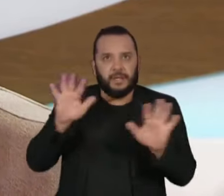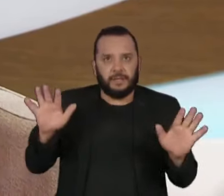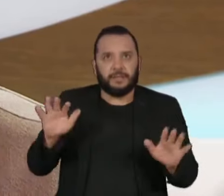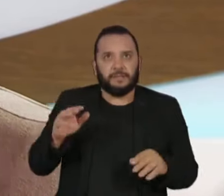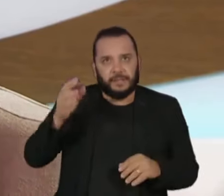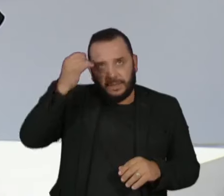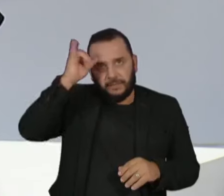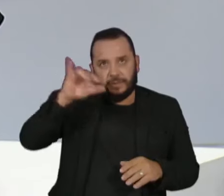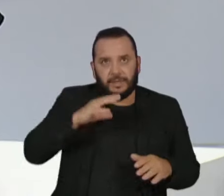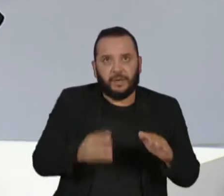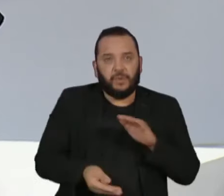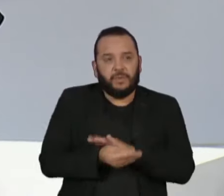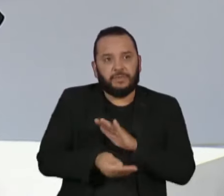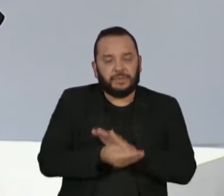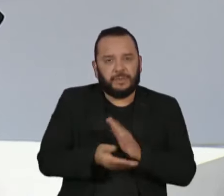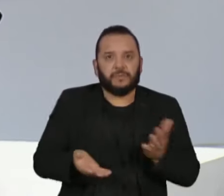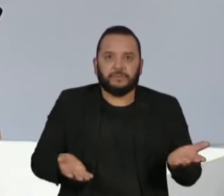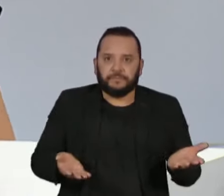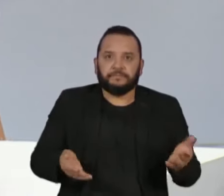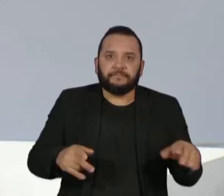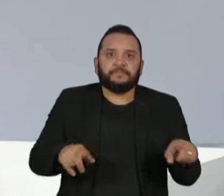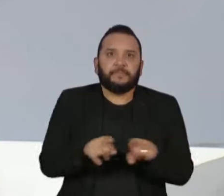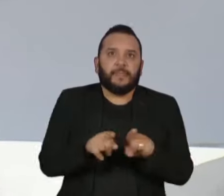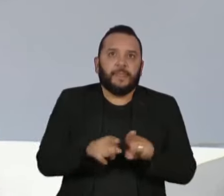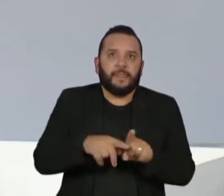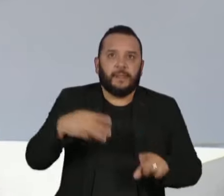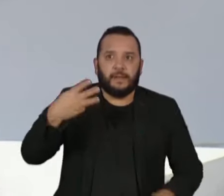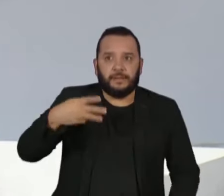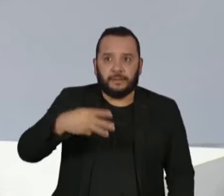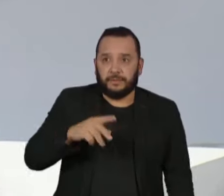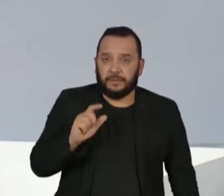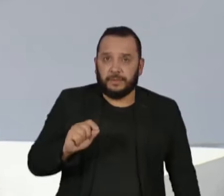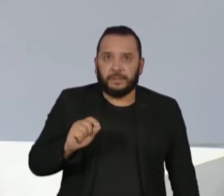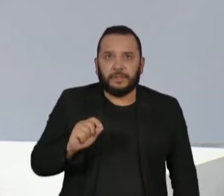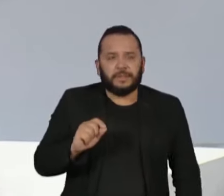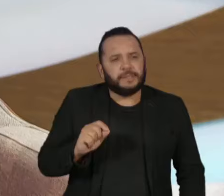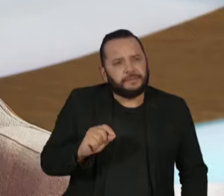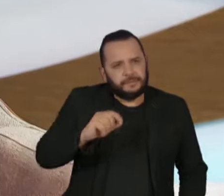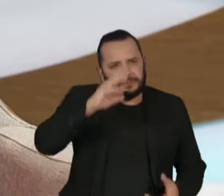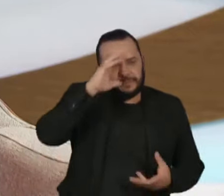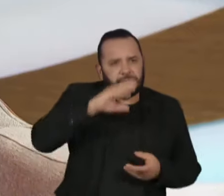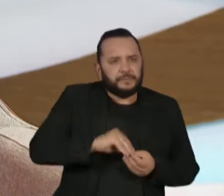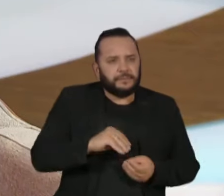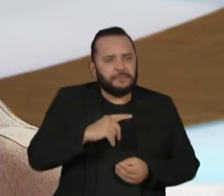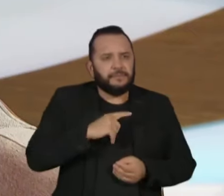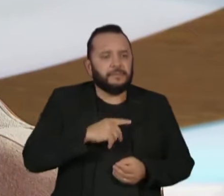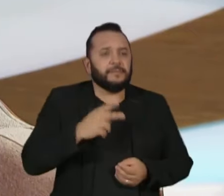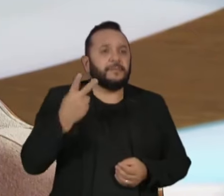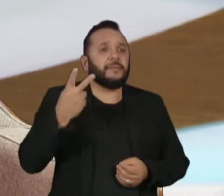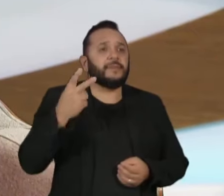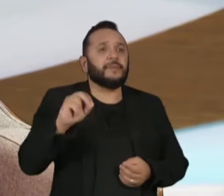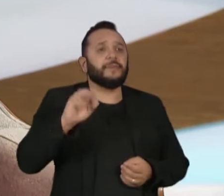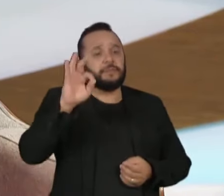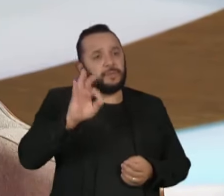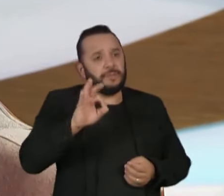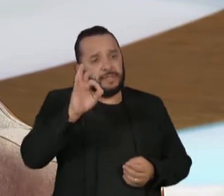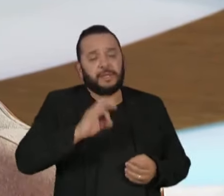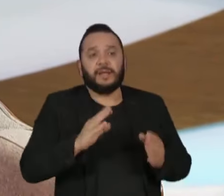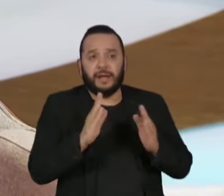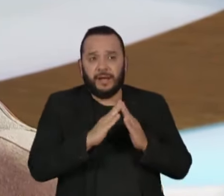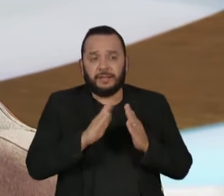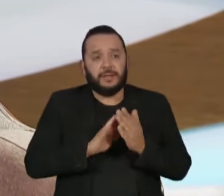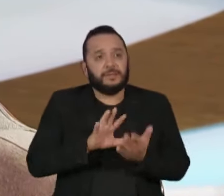à corrupção e para dar mais eficiência. Terceira coisa, a gente entender que a gente tem 20% dos imóveis na região central